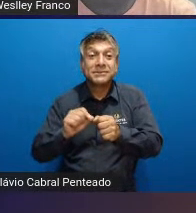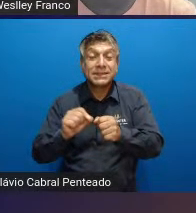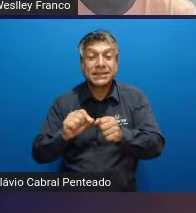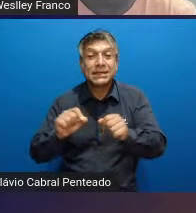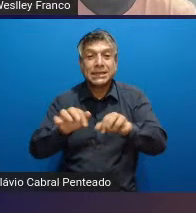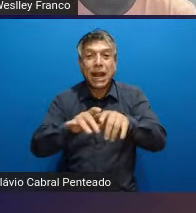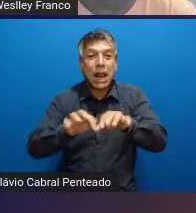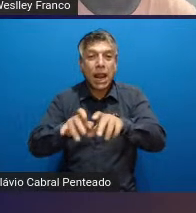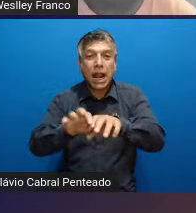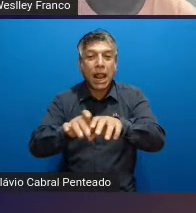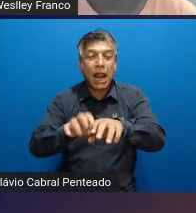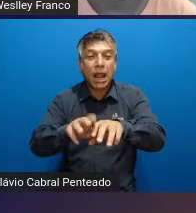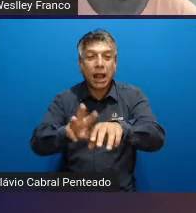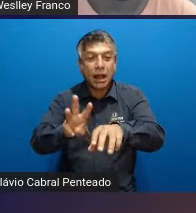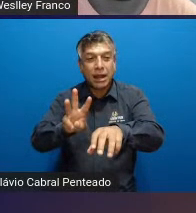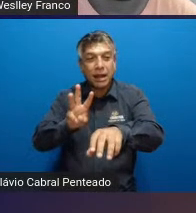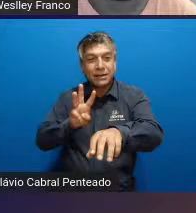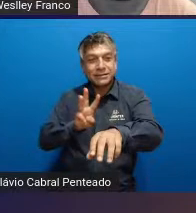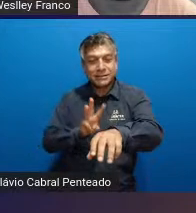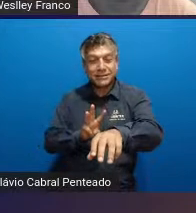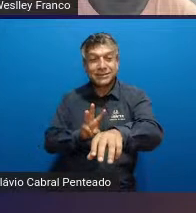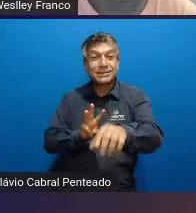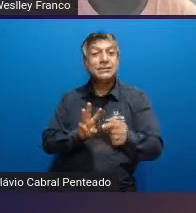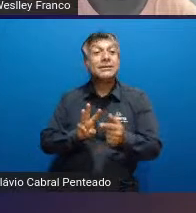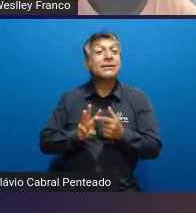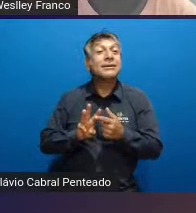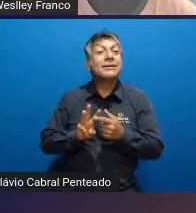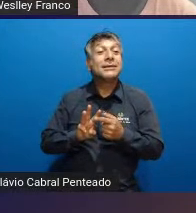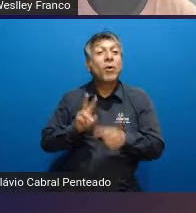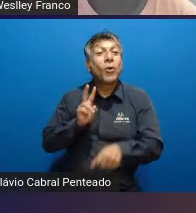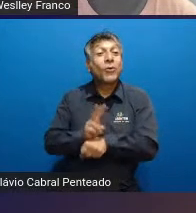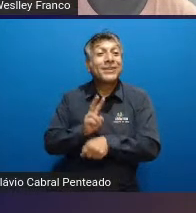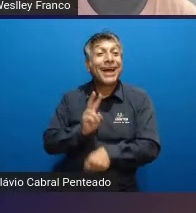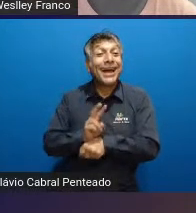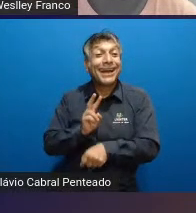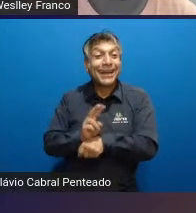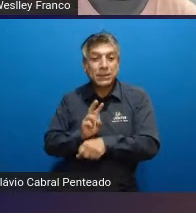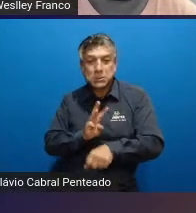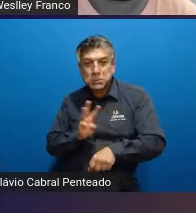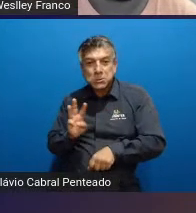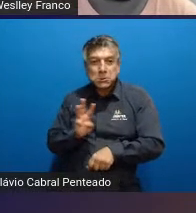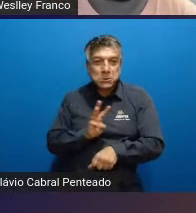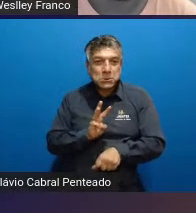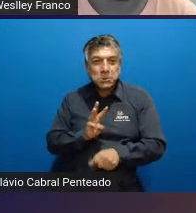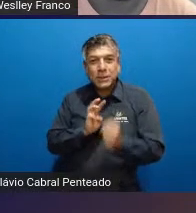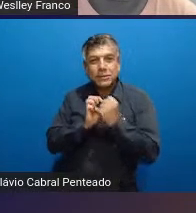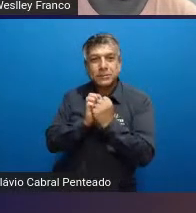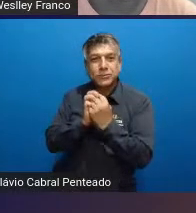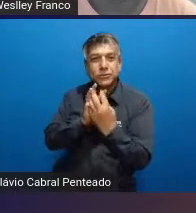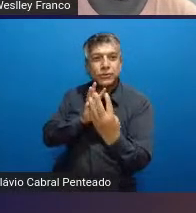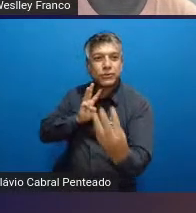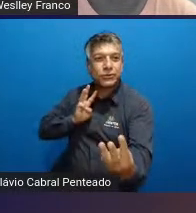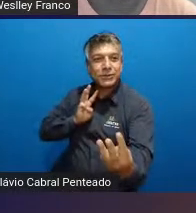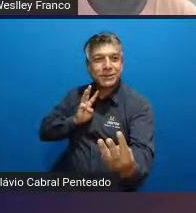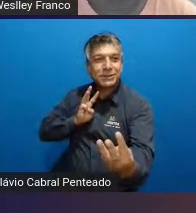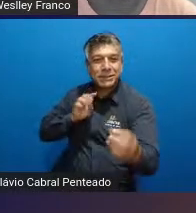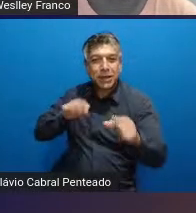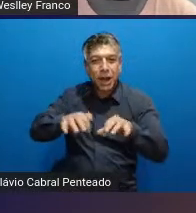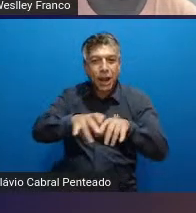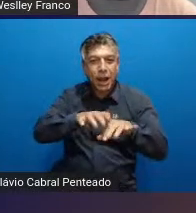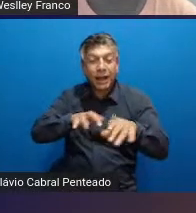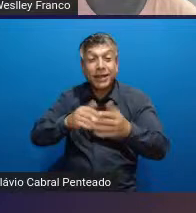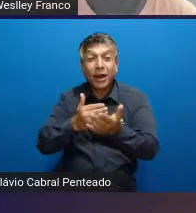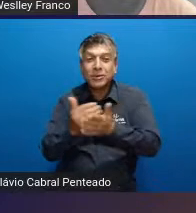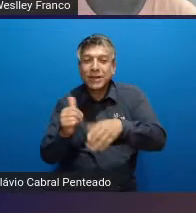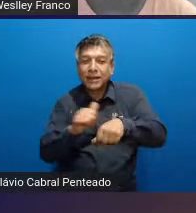fazer aquela linha de defesa e desde então é vemos as táticas